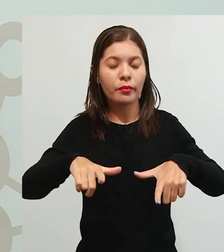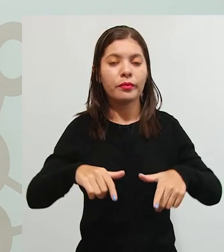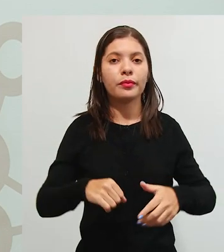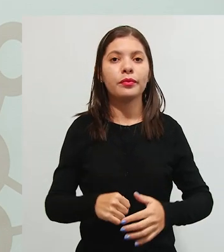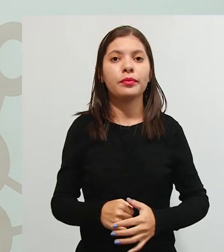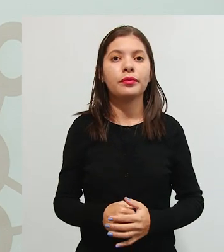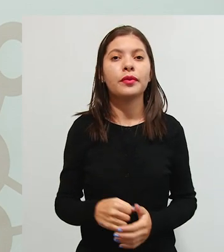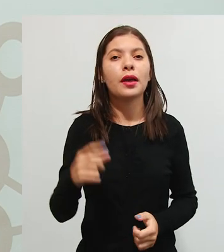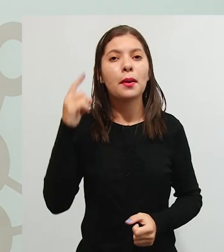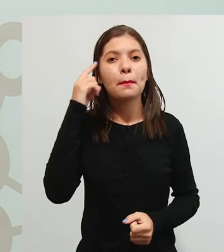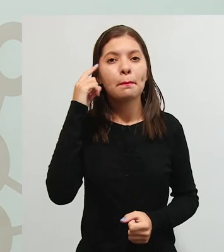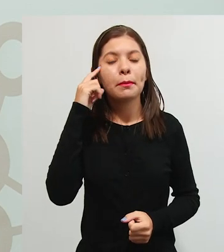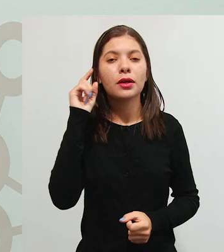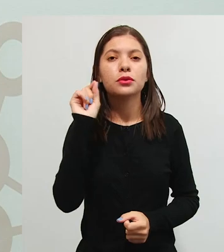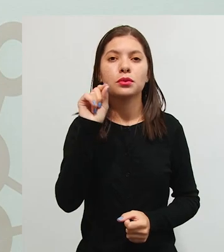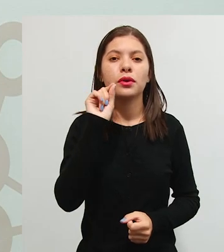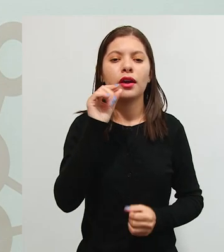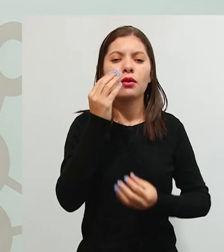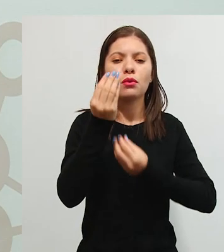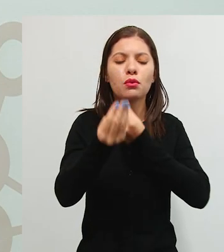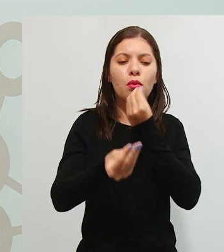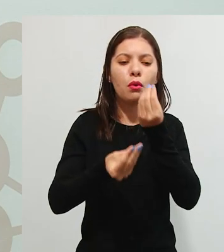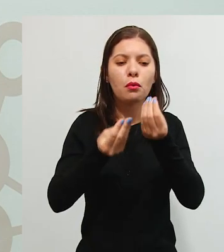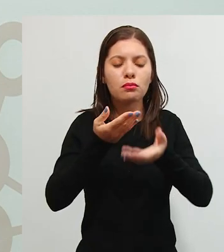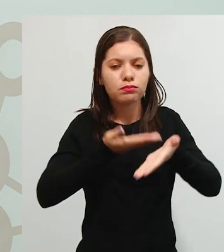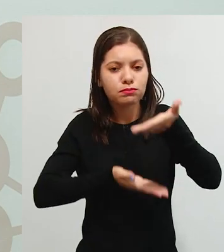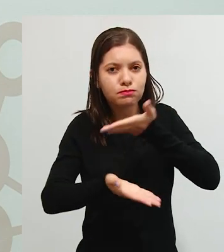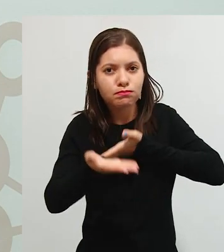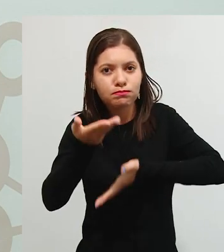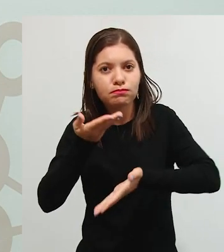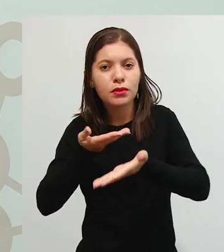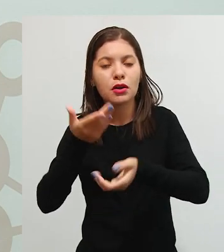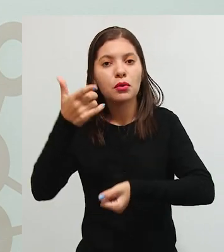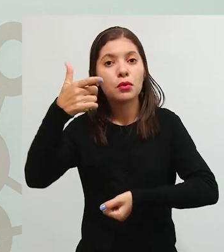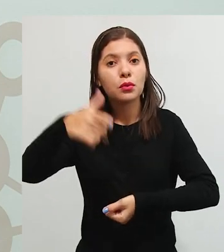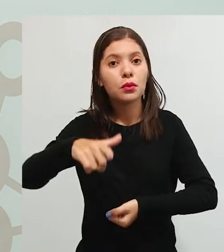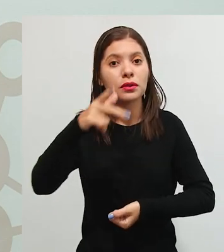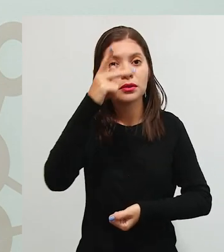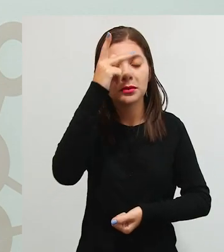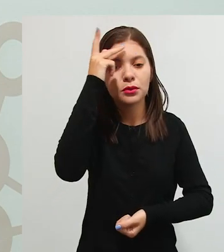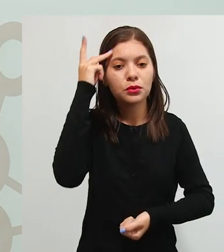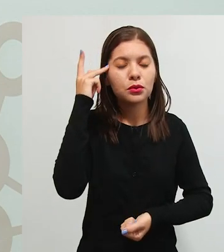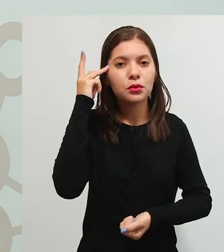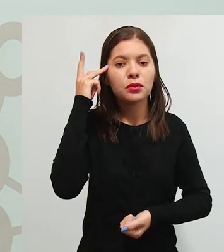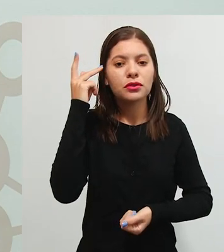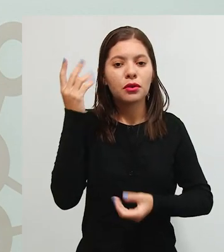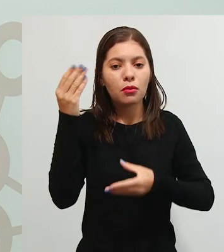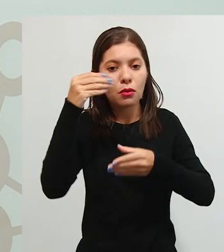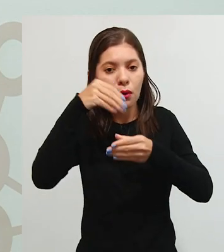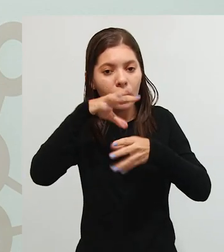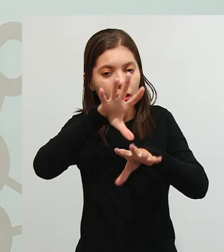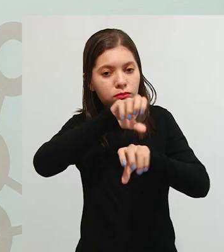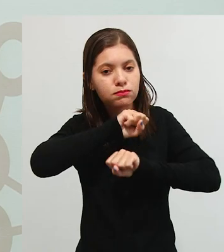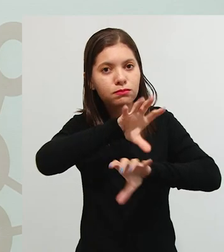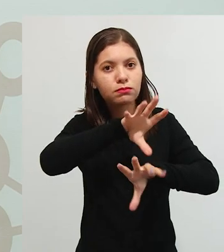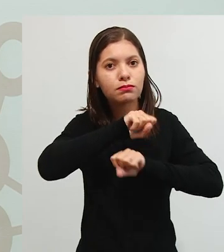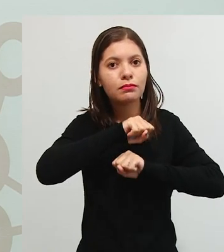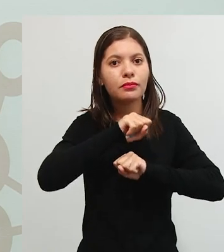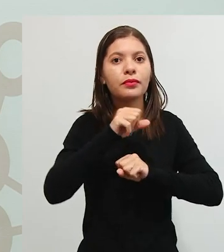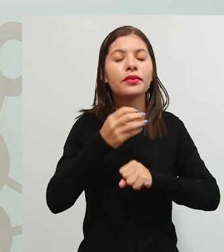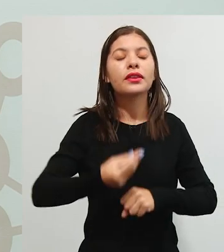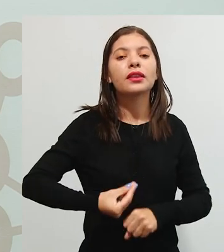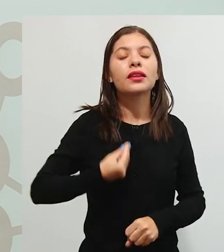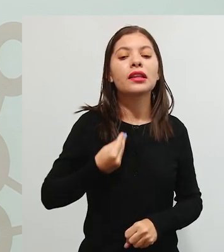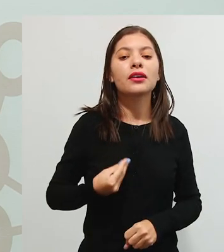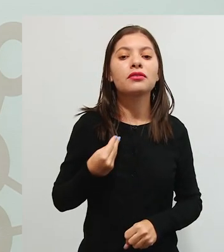pensando como a convivência com outras pessoas foram incluindo na vida